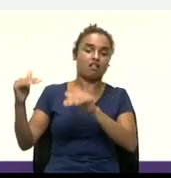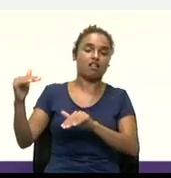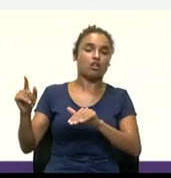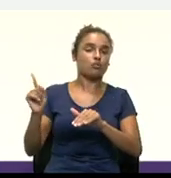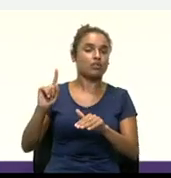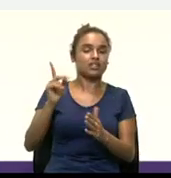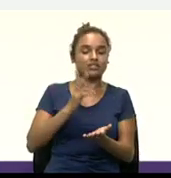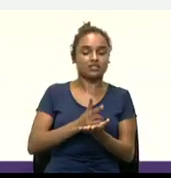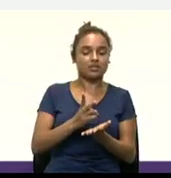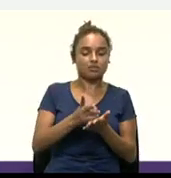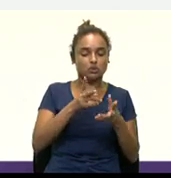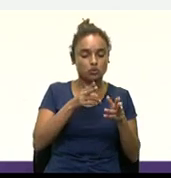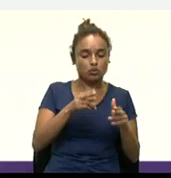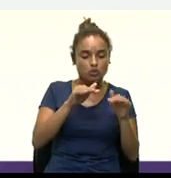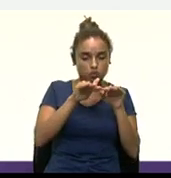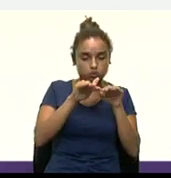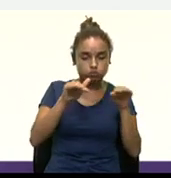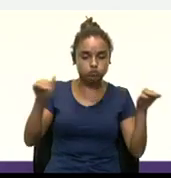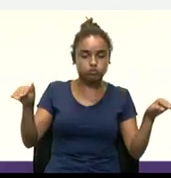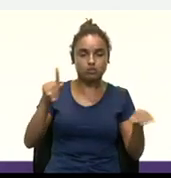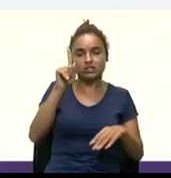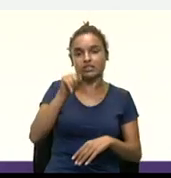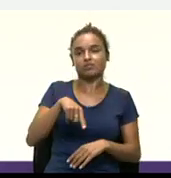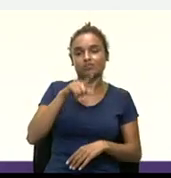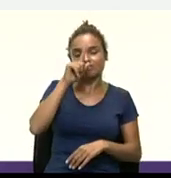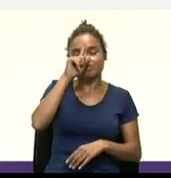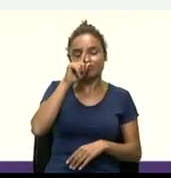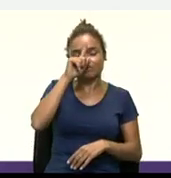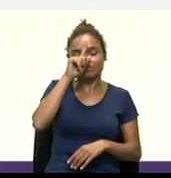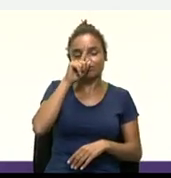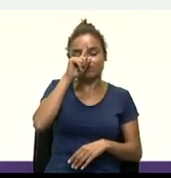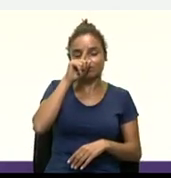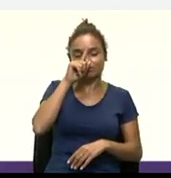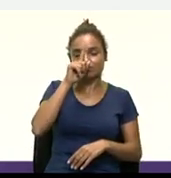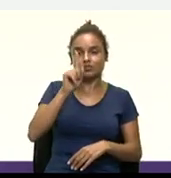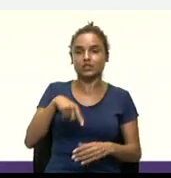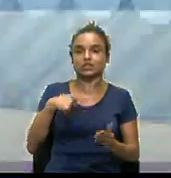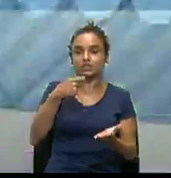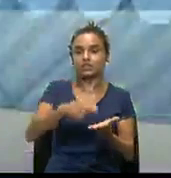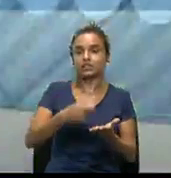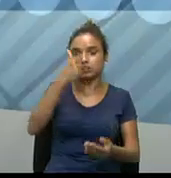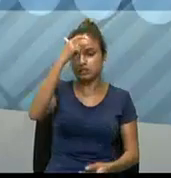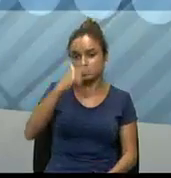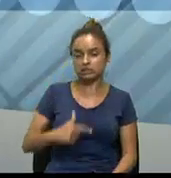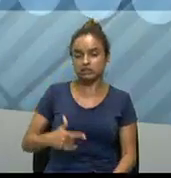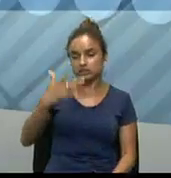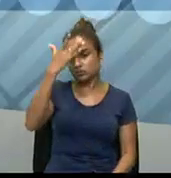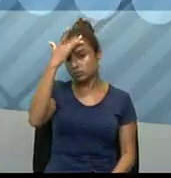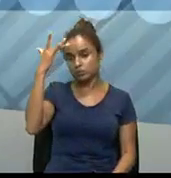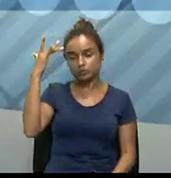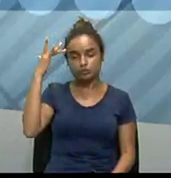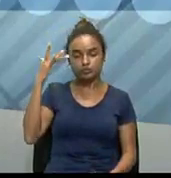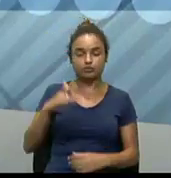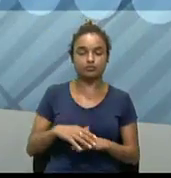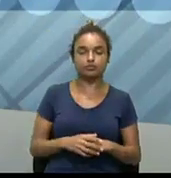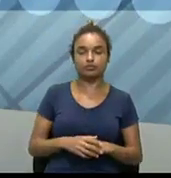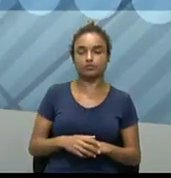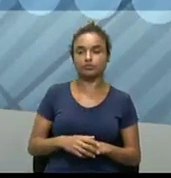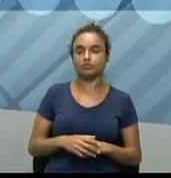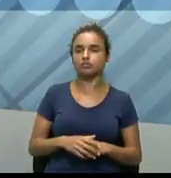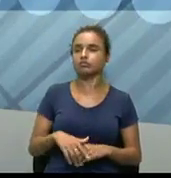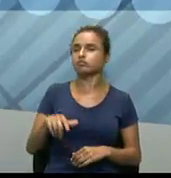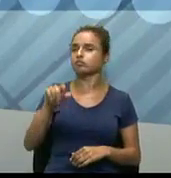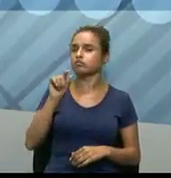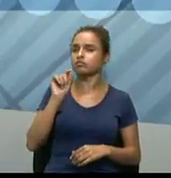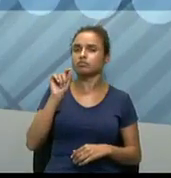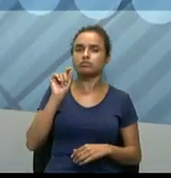por isso, né? É um risco muito grande para um investidor, tá? O que que